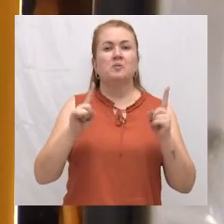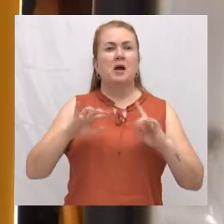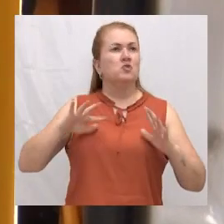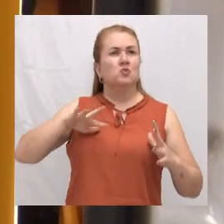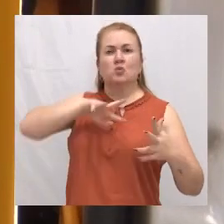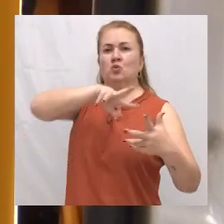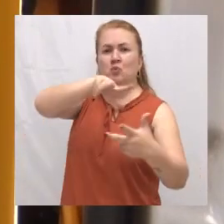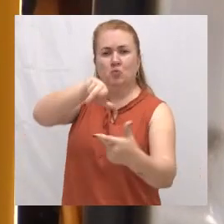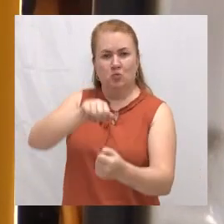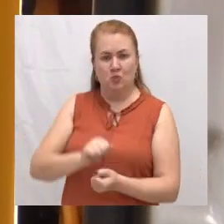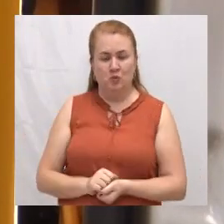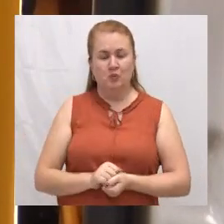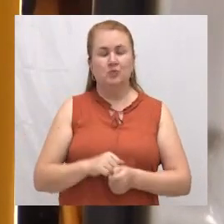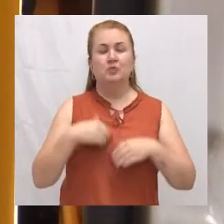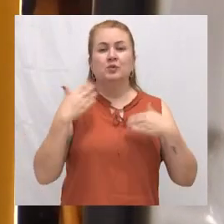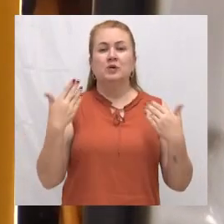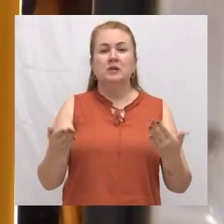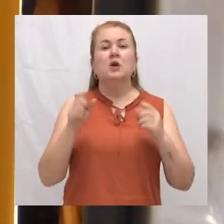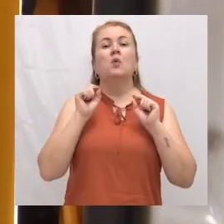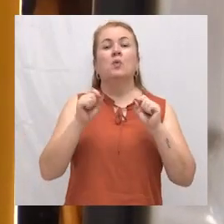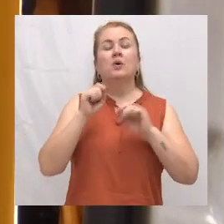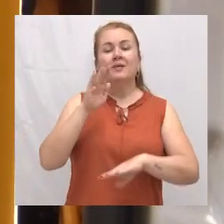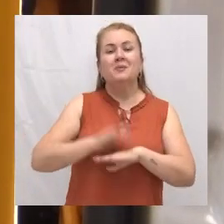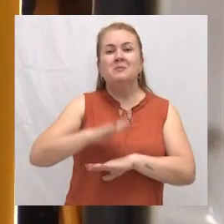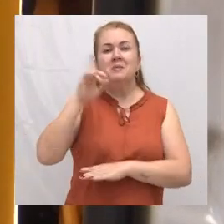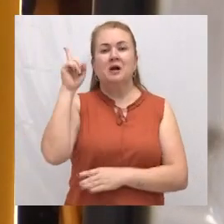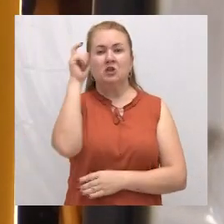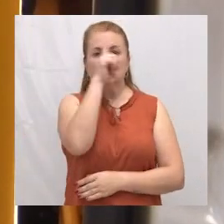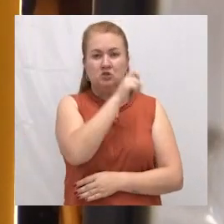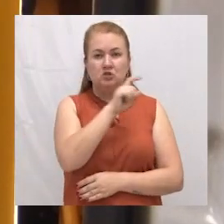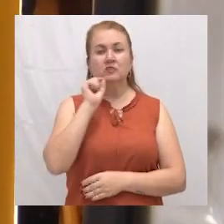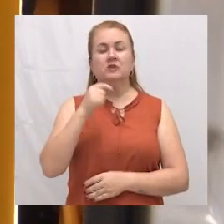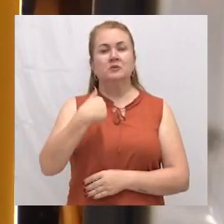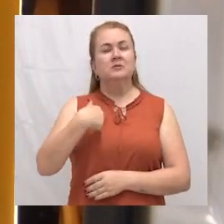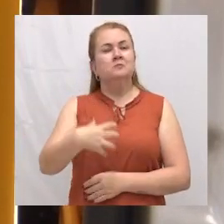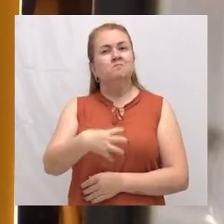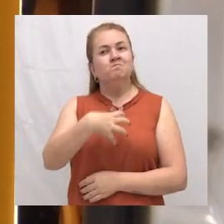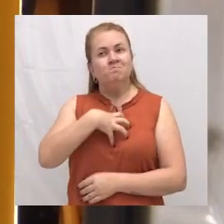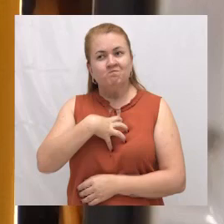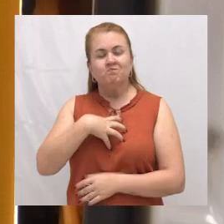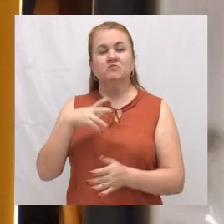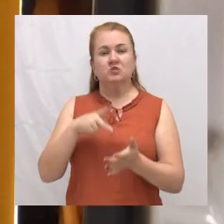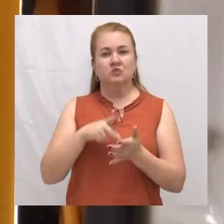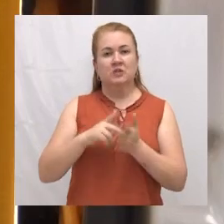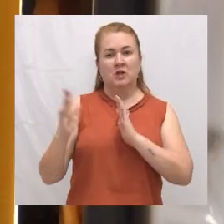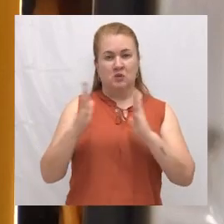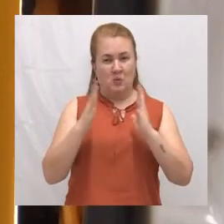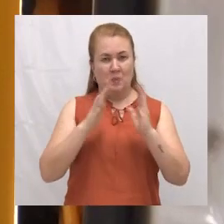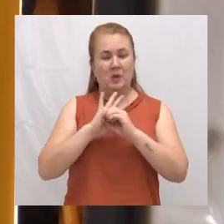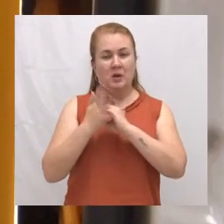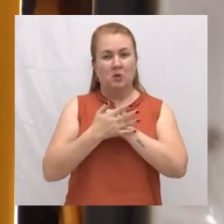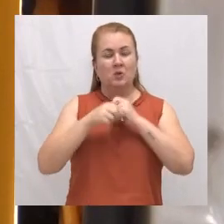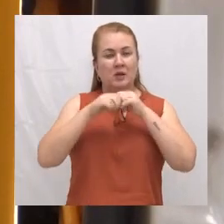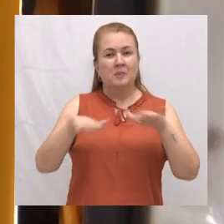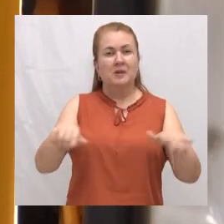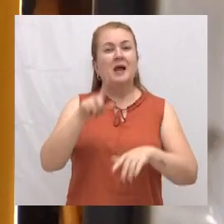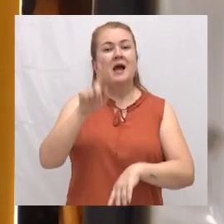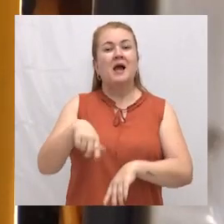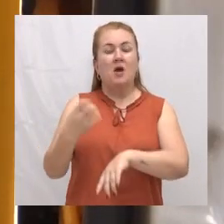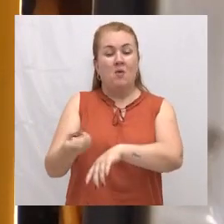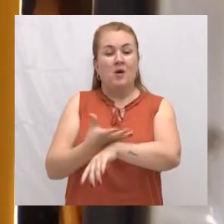E o mais difícil que eu senti na pandemia foi o emocional.